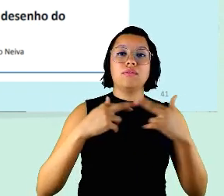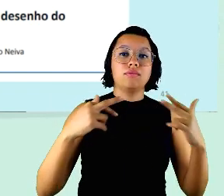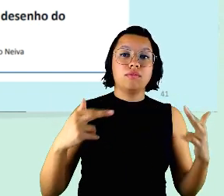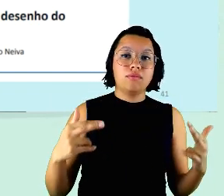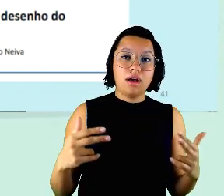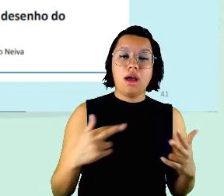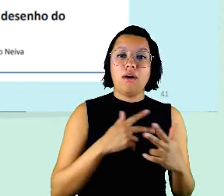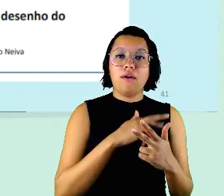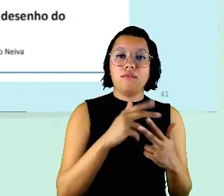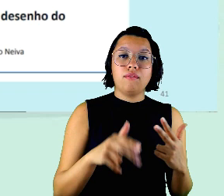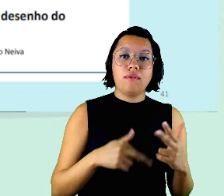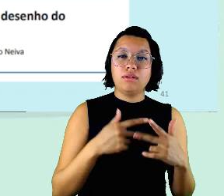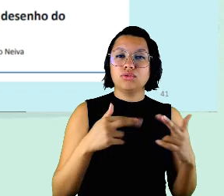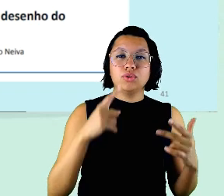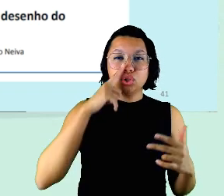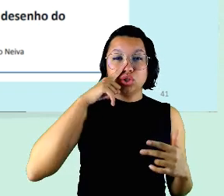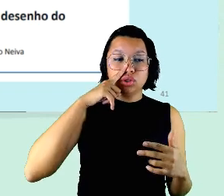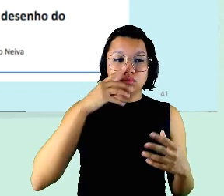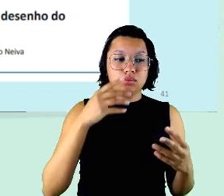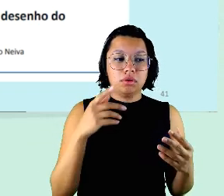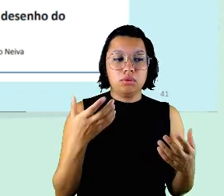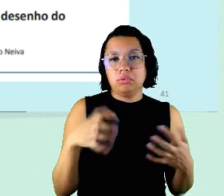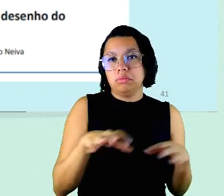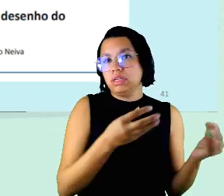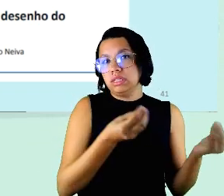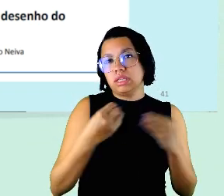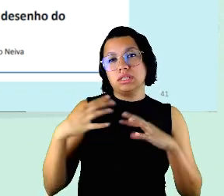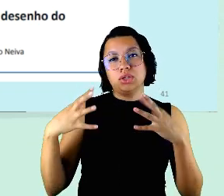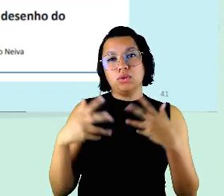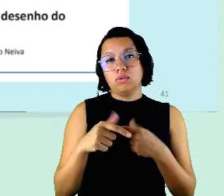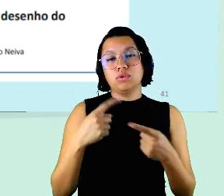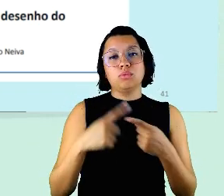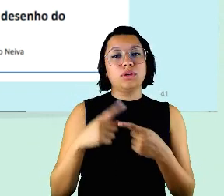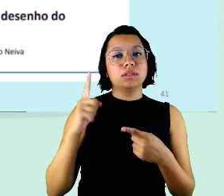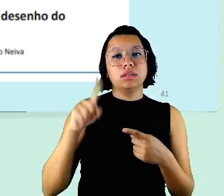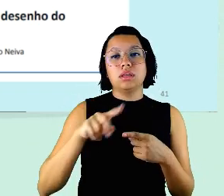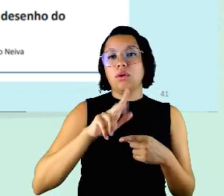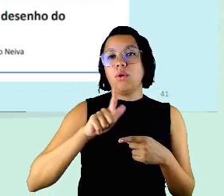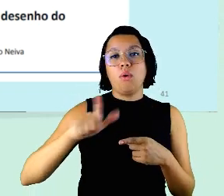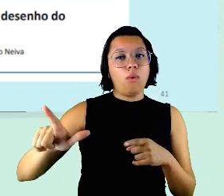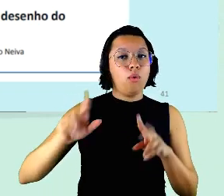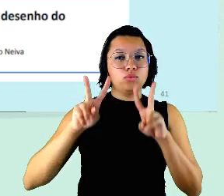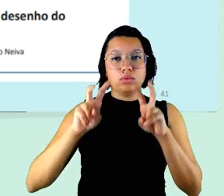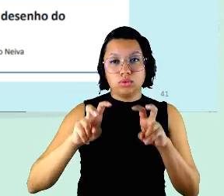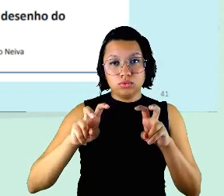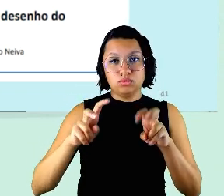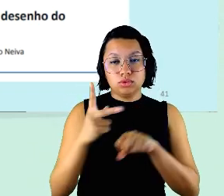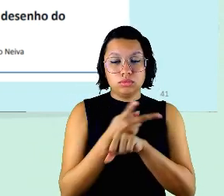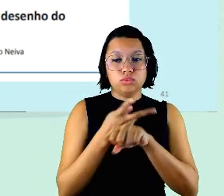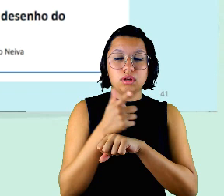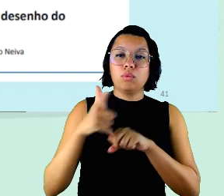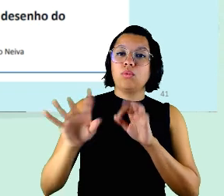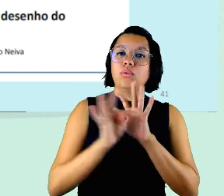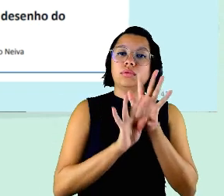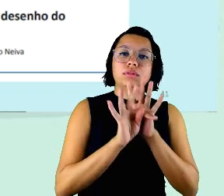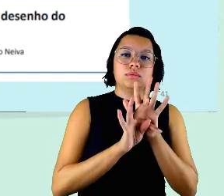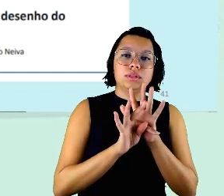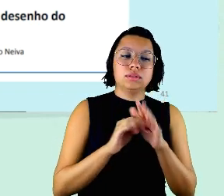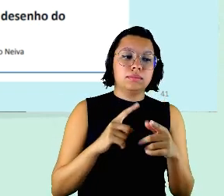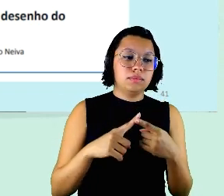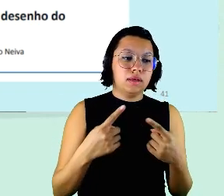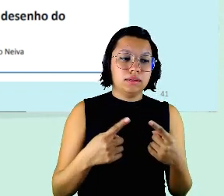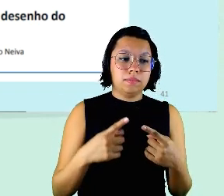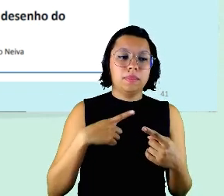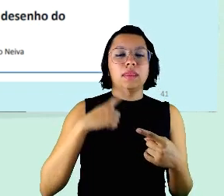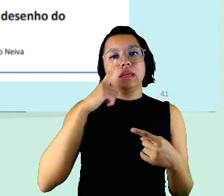risco eu não quis também trazer todas para cá porque seria um outro assunto que a gente teria que buscar com outras teorias tá? mas assim há